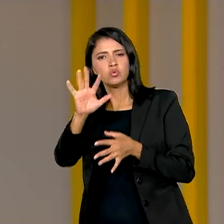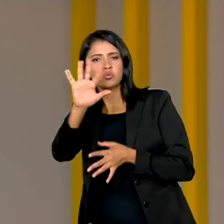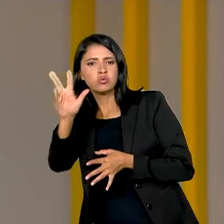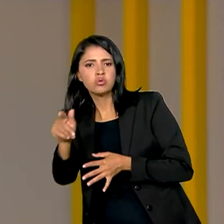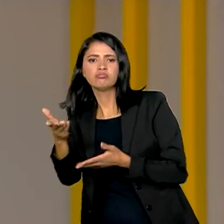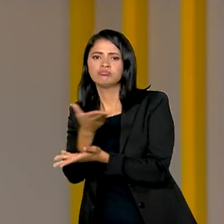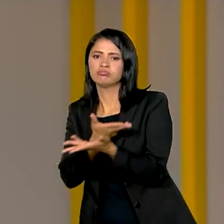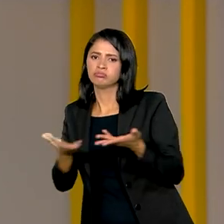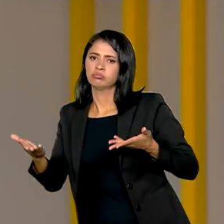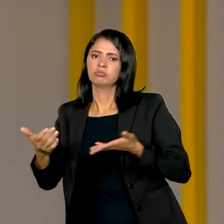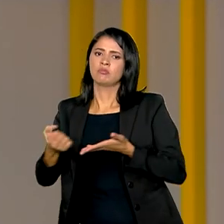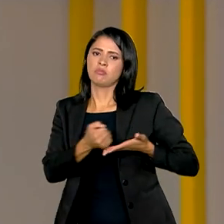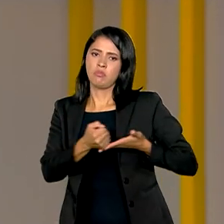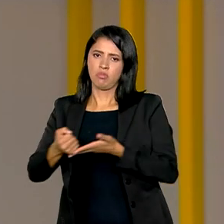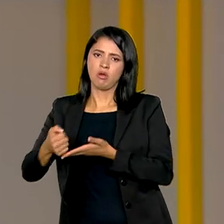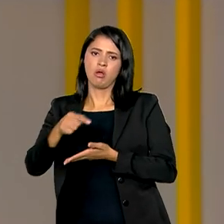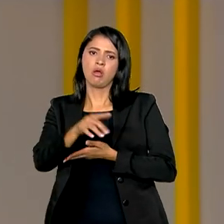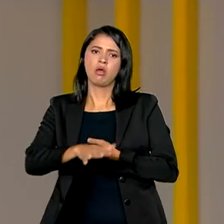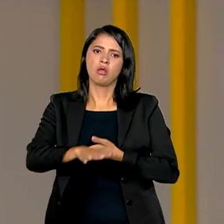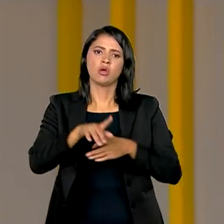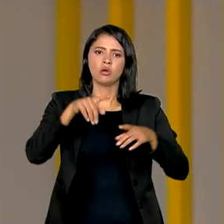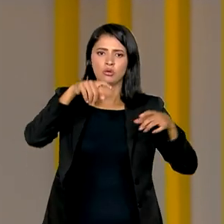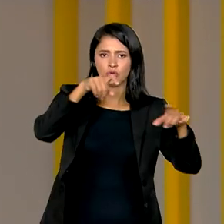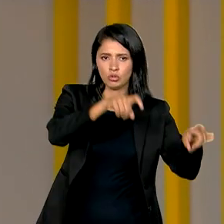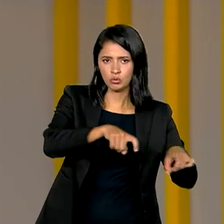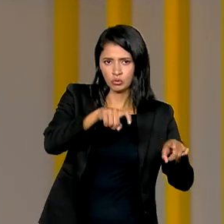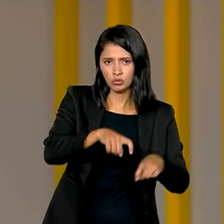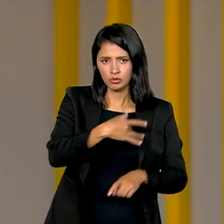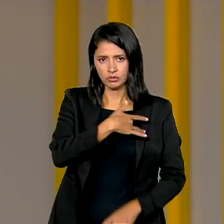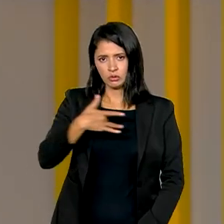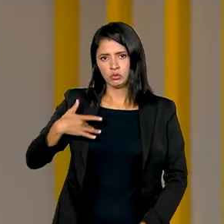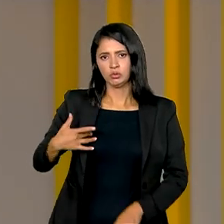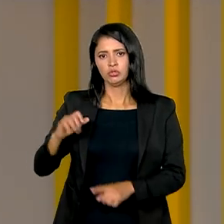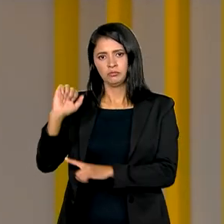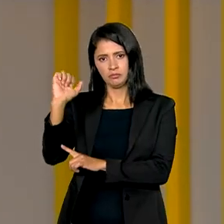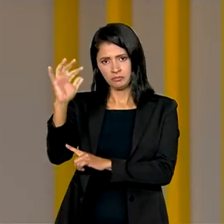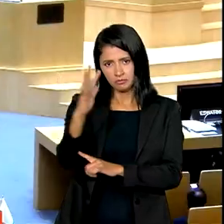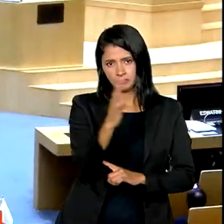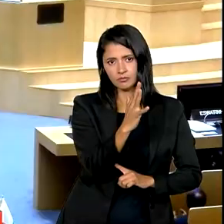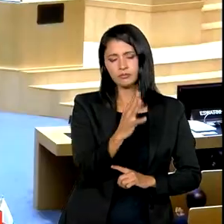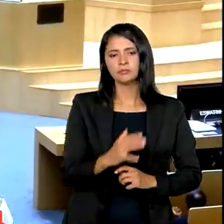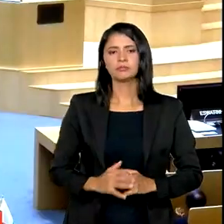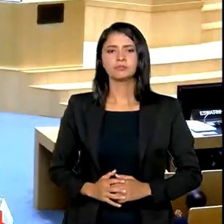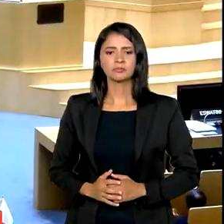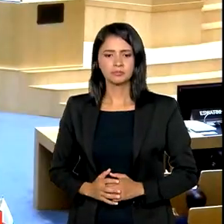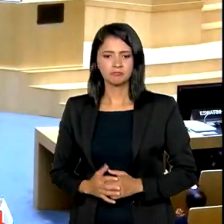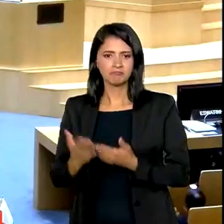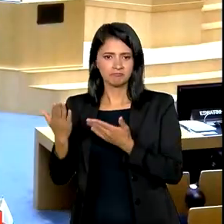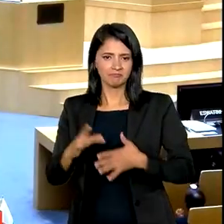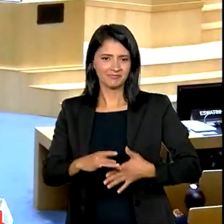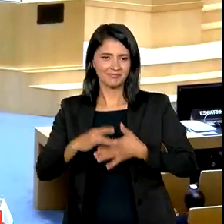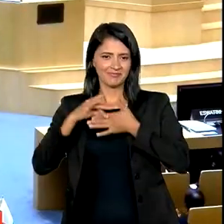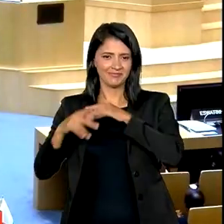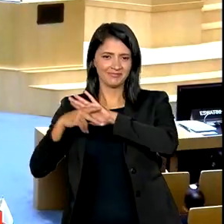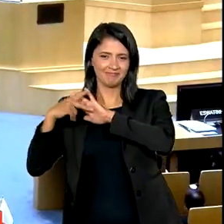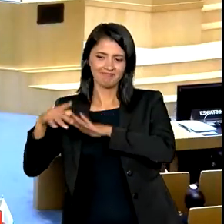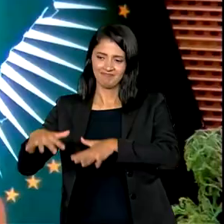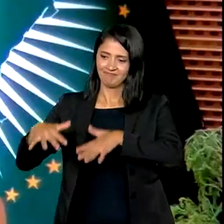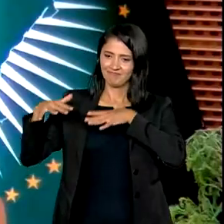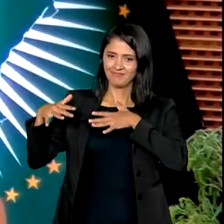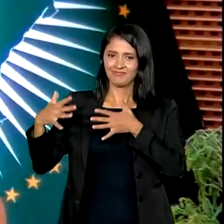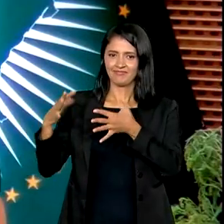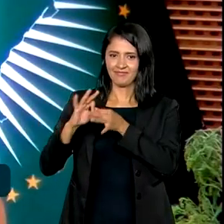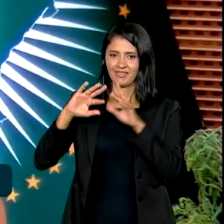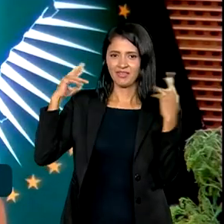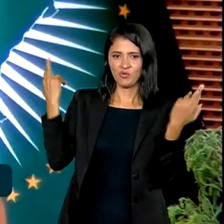ampliar a cooperação em áreas como agricultura, saúde e meio ambiente. Aos líderes na Cúpula da União Africana,